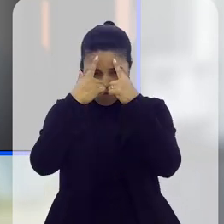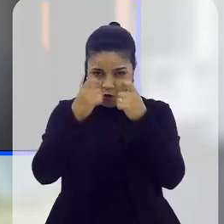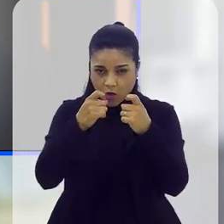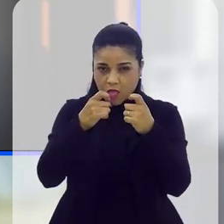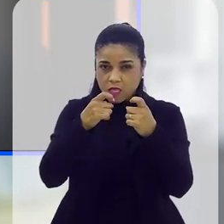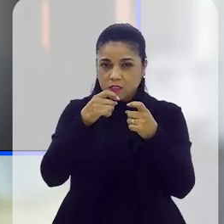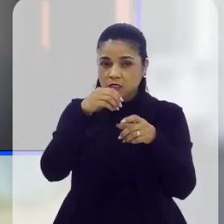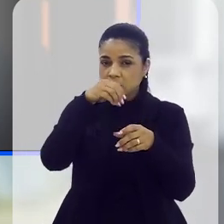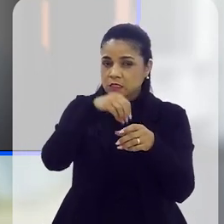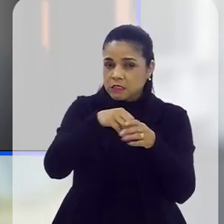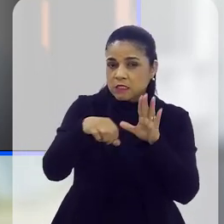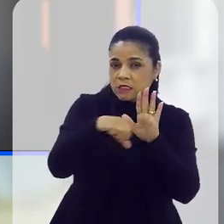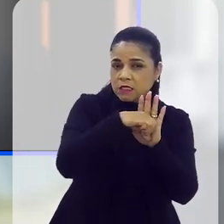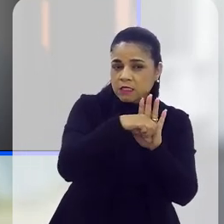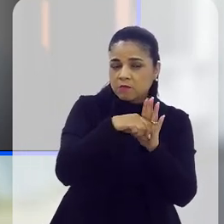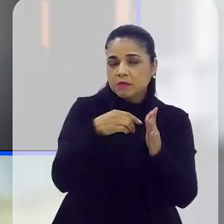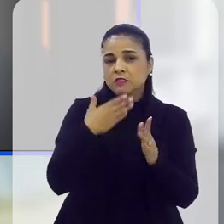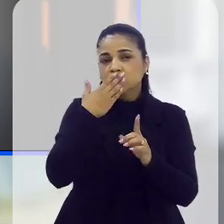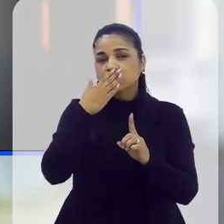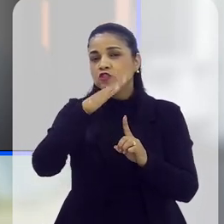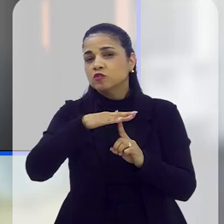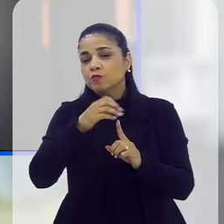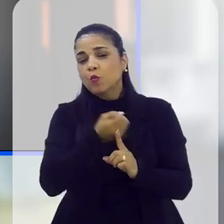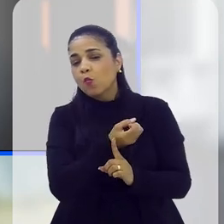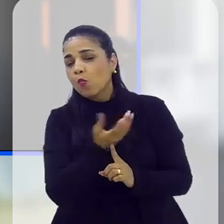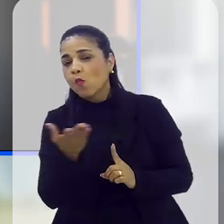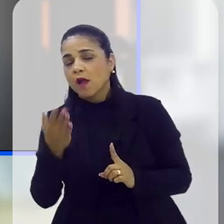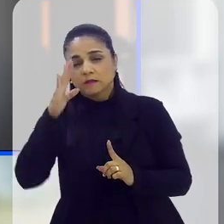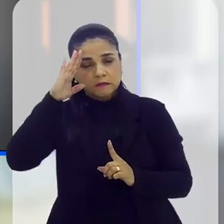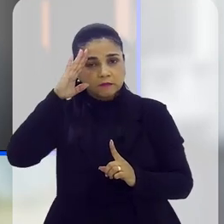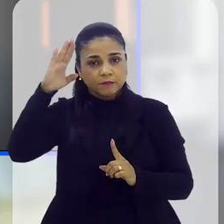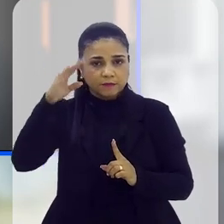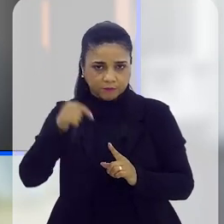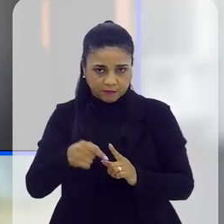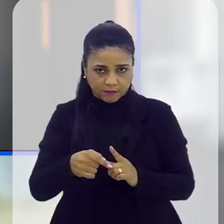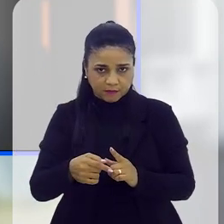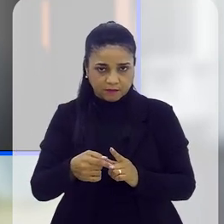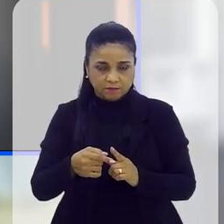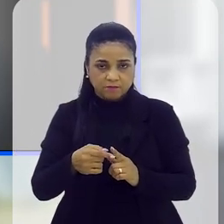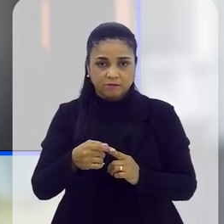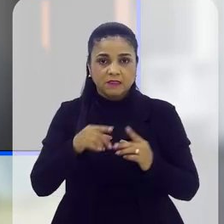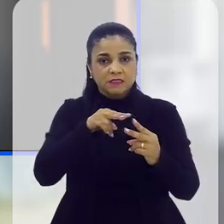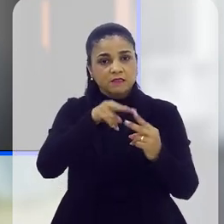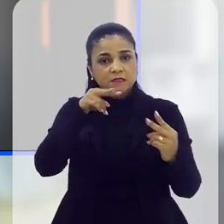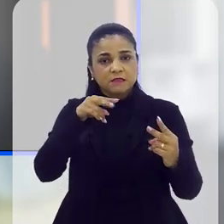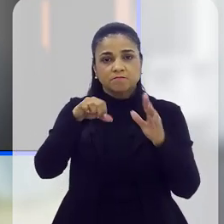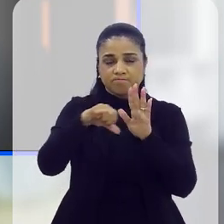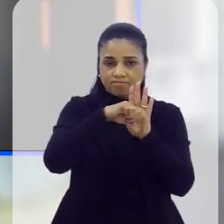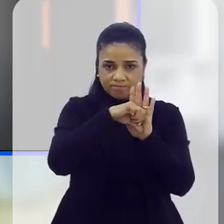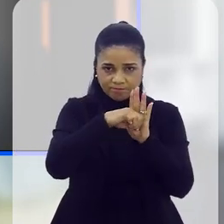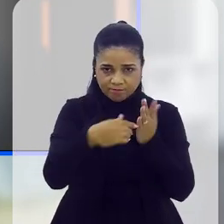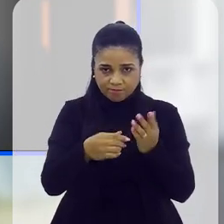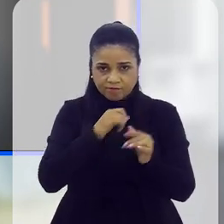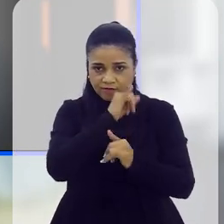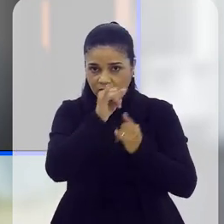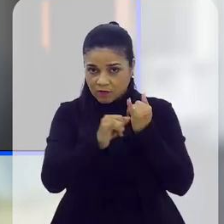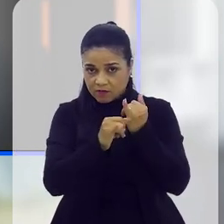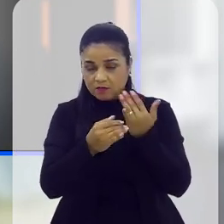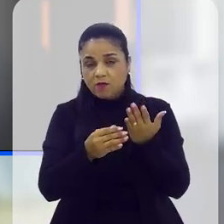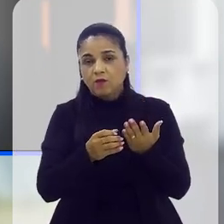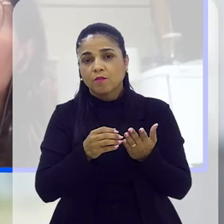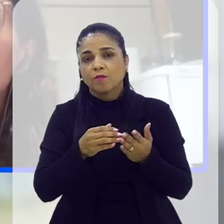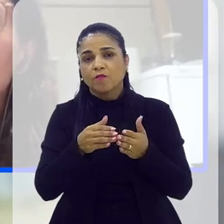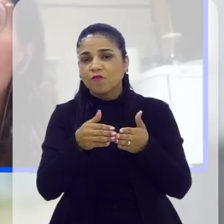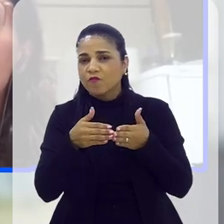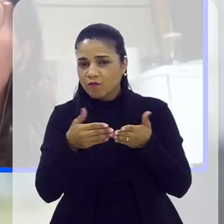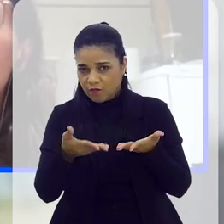tipo de violência, chega a ser um crime. Se você puder destacar para a gente quais são os principais crimes cibernéticos, por favor. Em